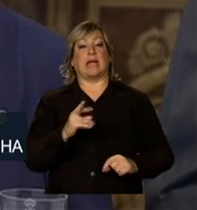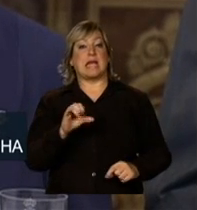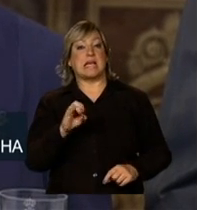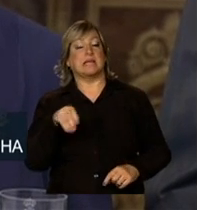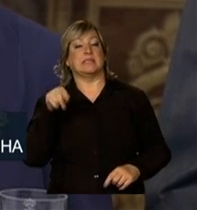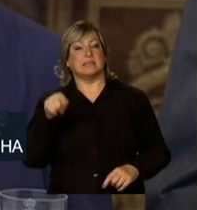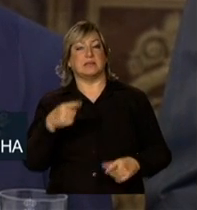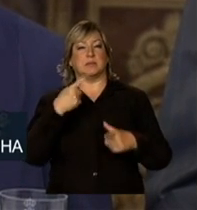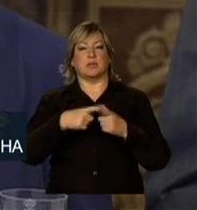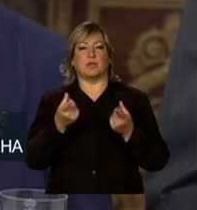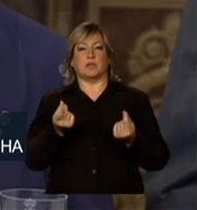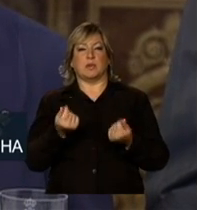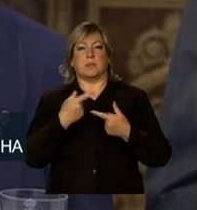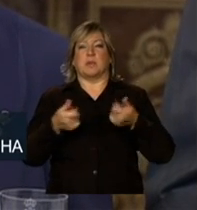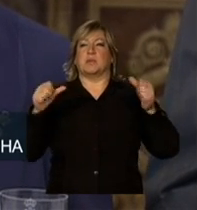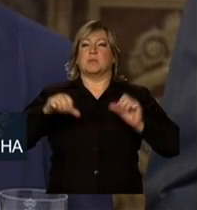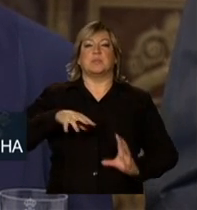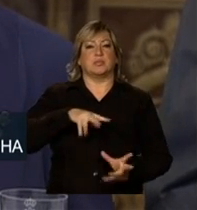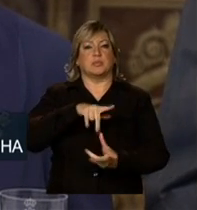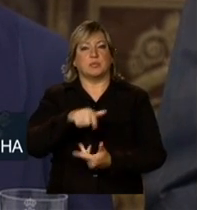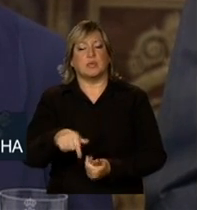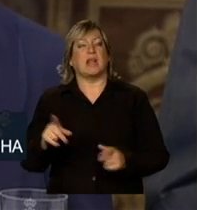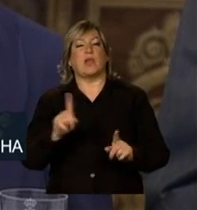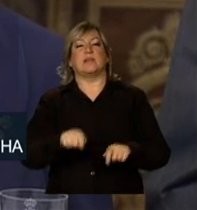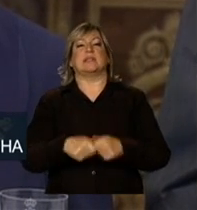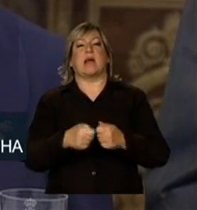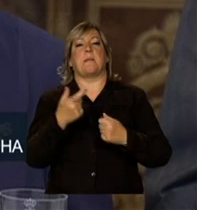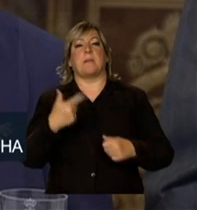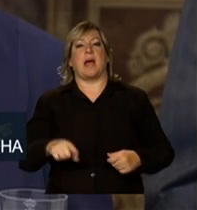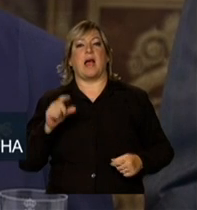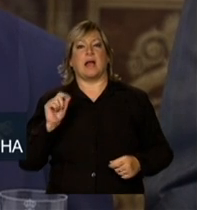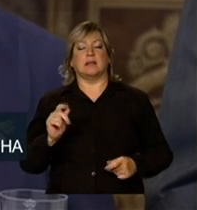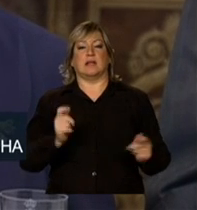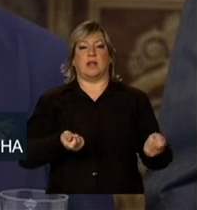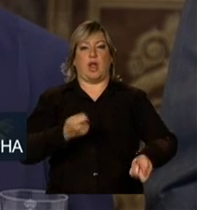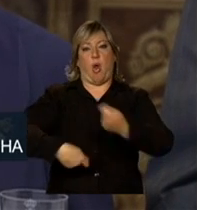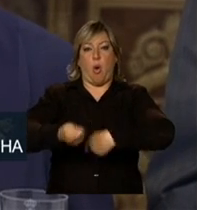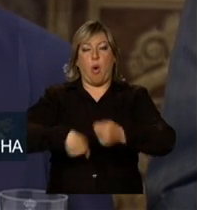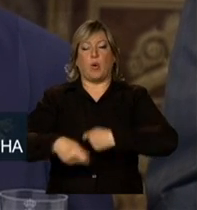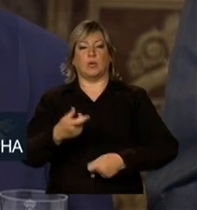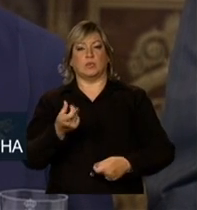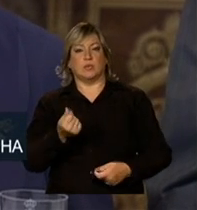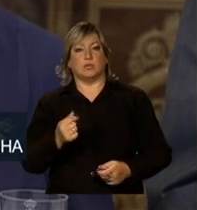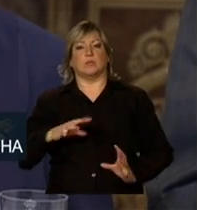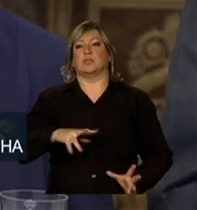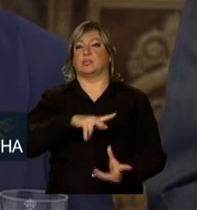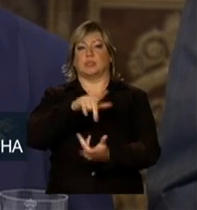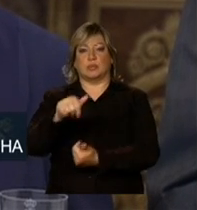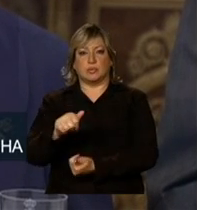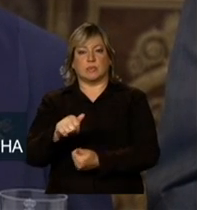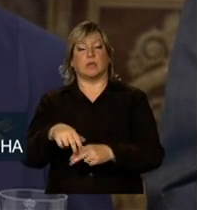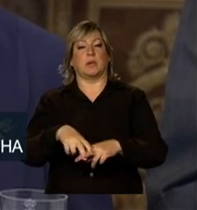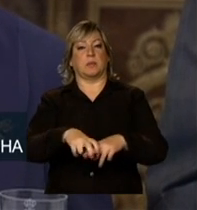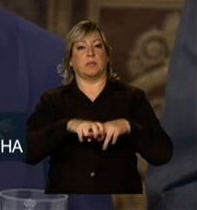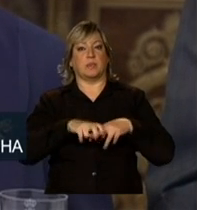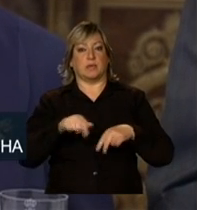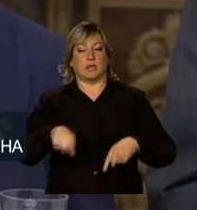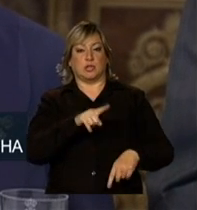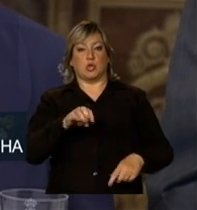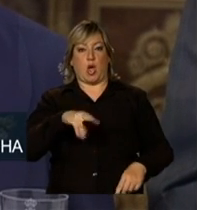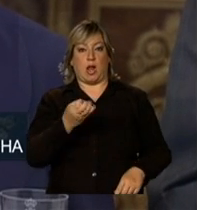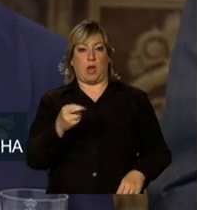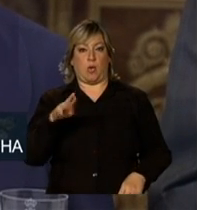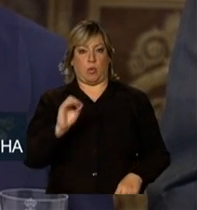não venha a solapar mais o crescimento da economia global com impacto profundo e duradouro na zona do euro.